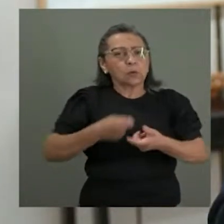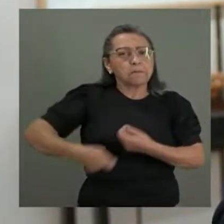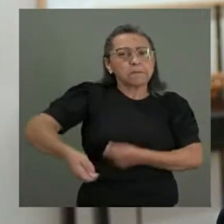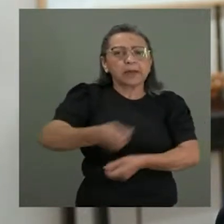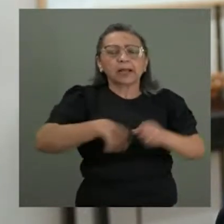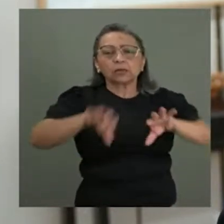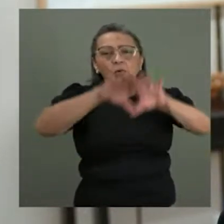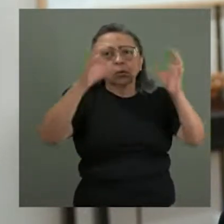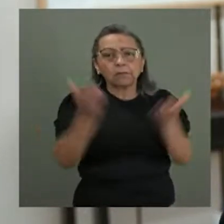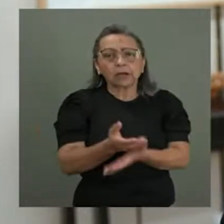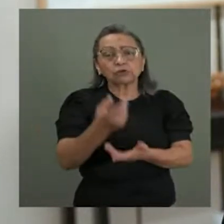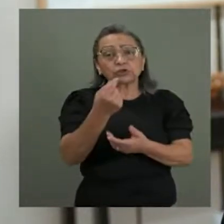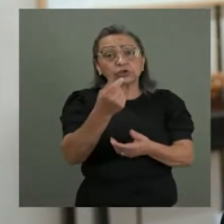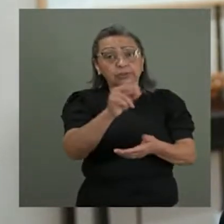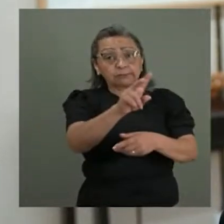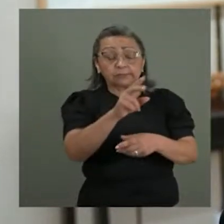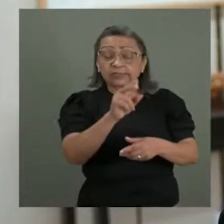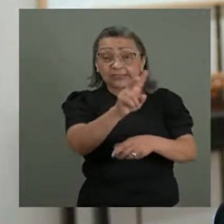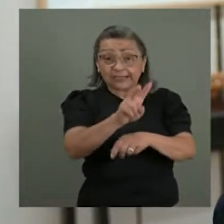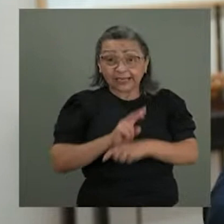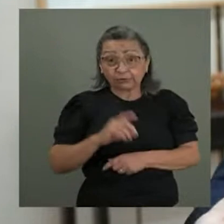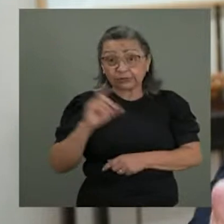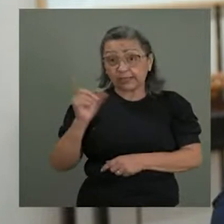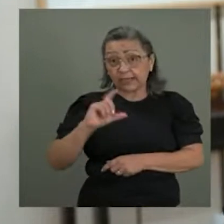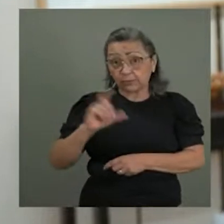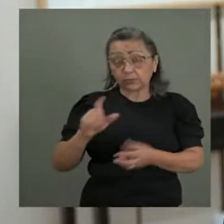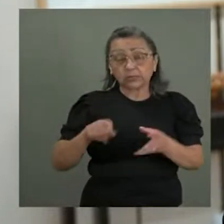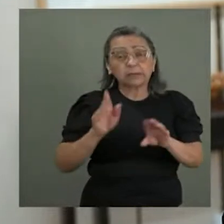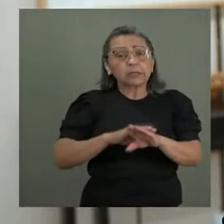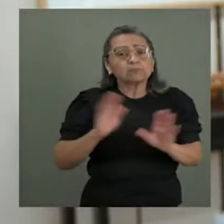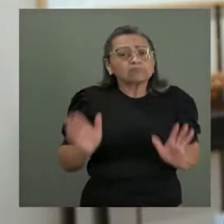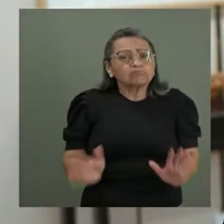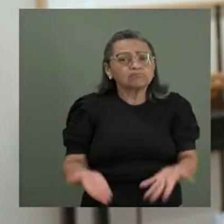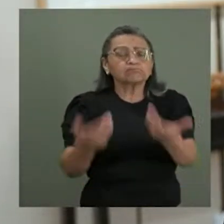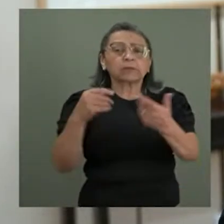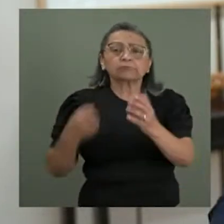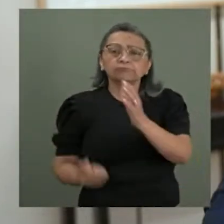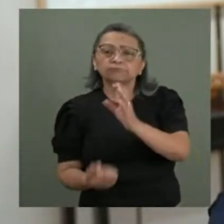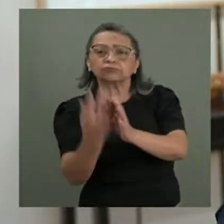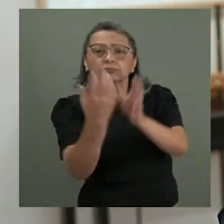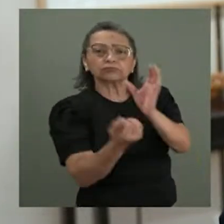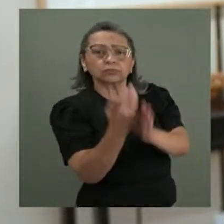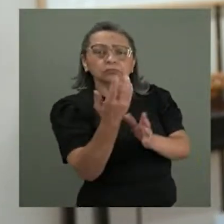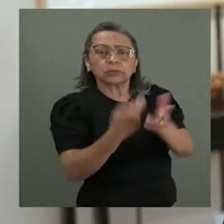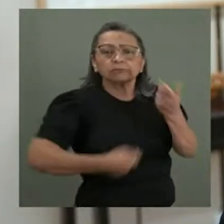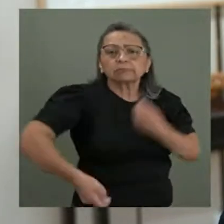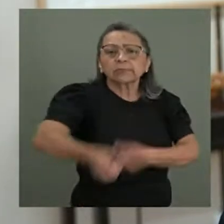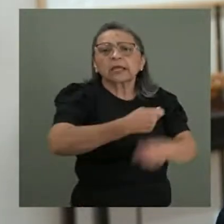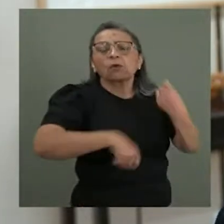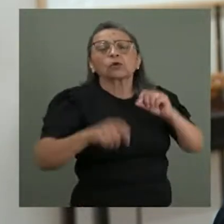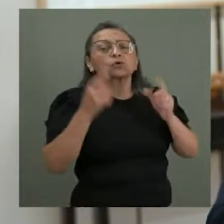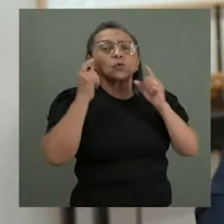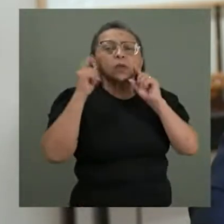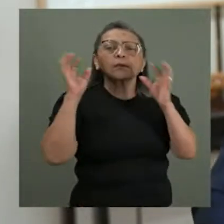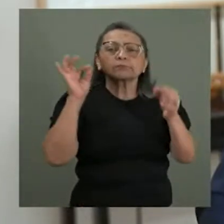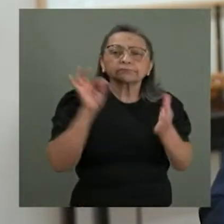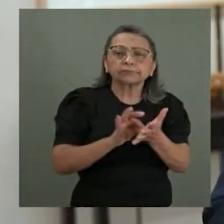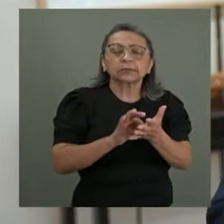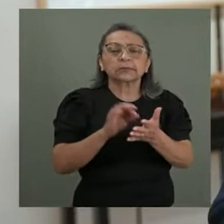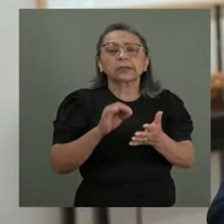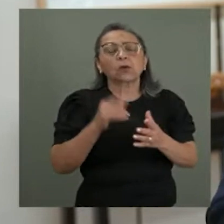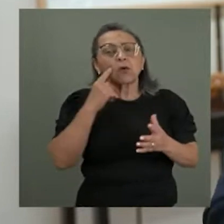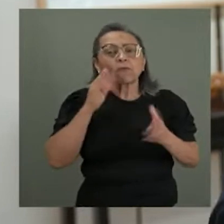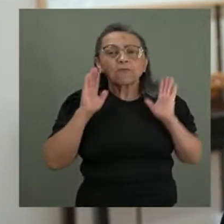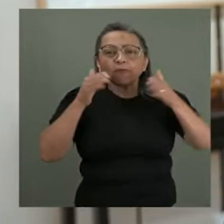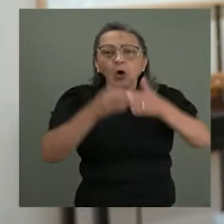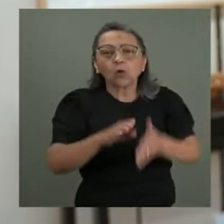global de crédito de carbono e o estímulo ao florescimento de negócios baseados na bioeconomia,